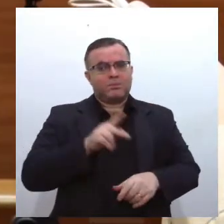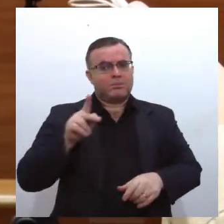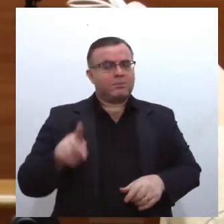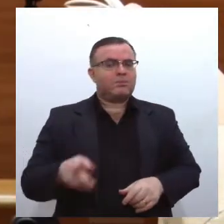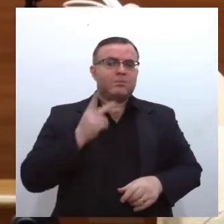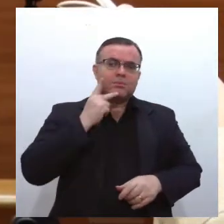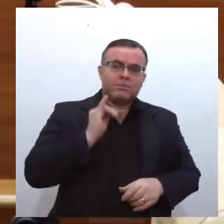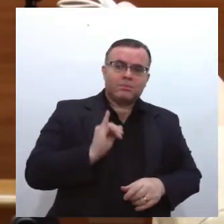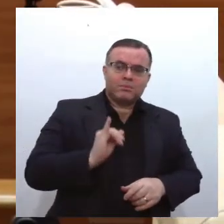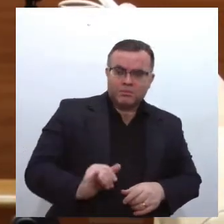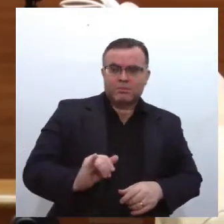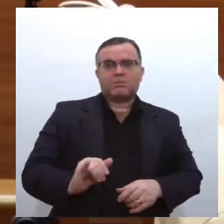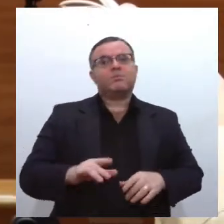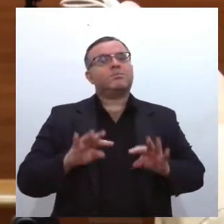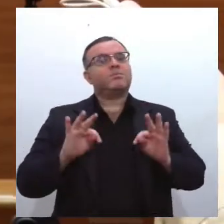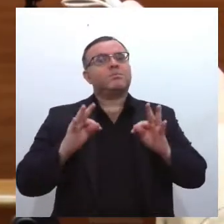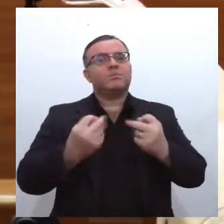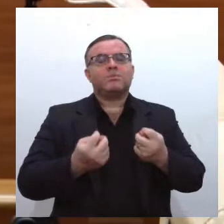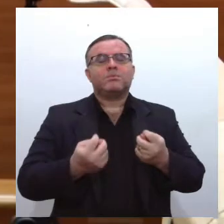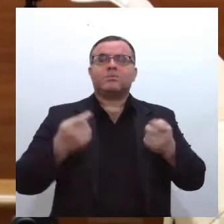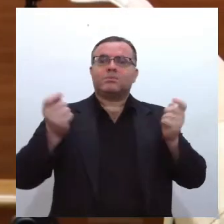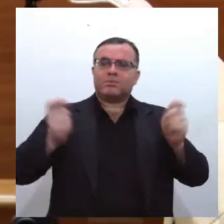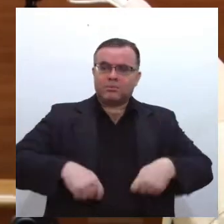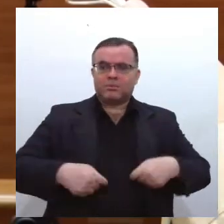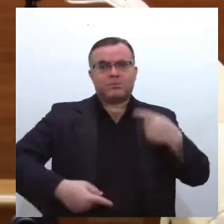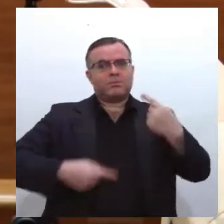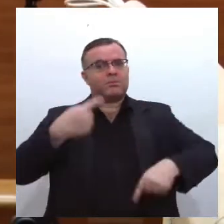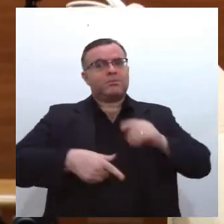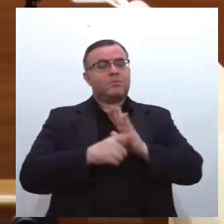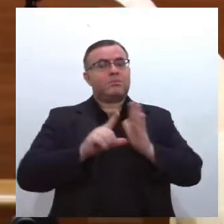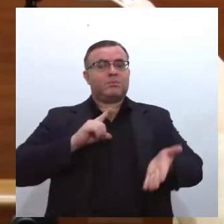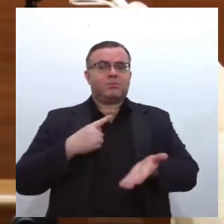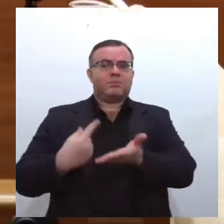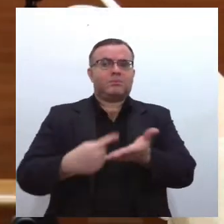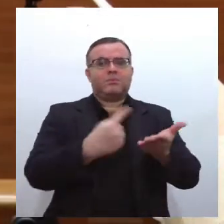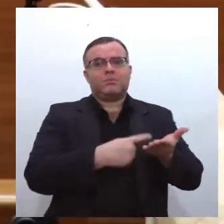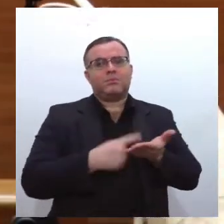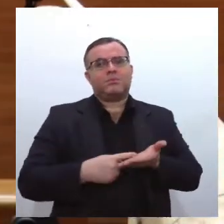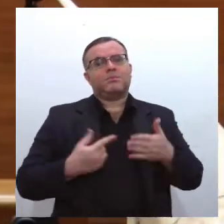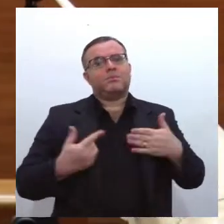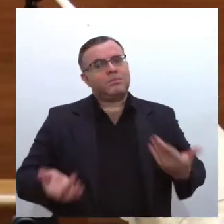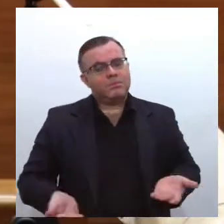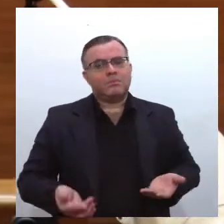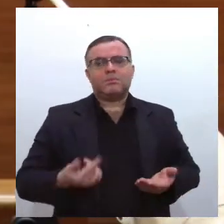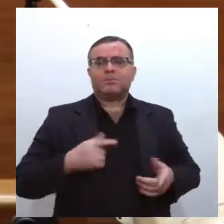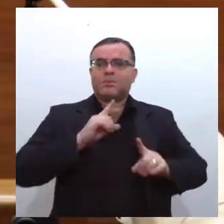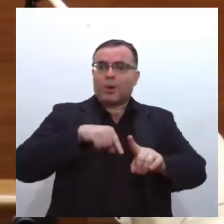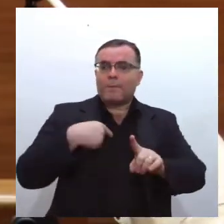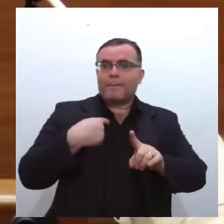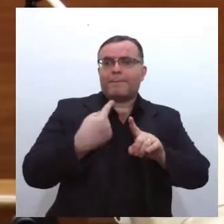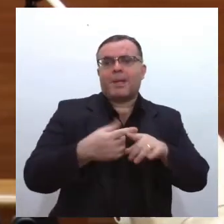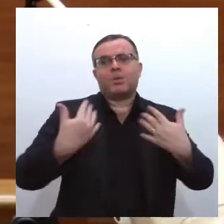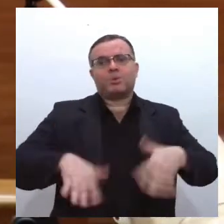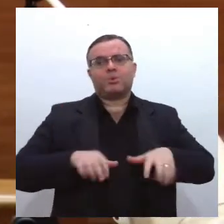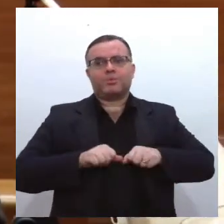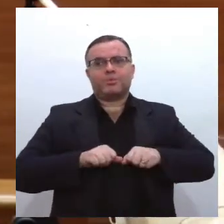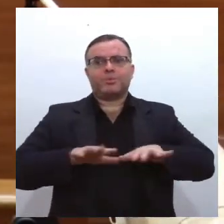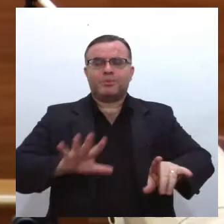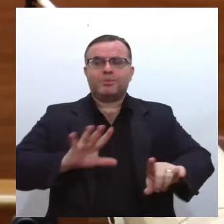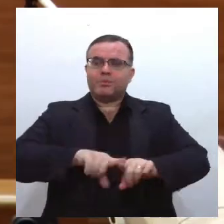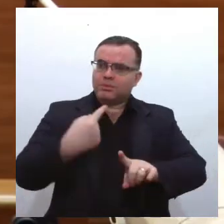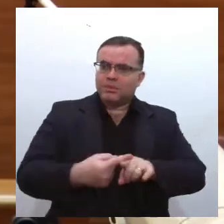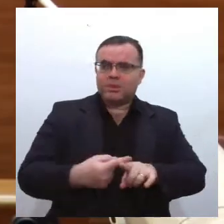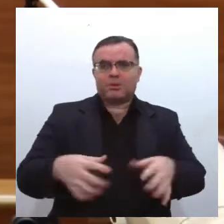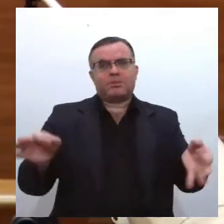pais, especialistas, possam dialogar antes desse retorno, para que a gente não tenha nenhum aumento nos números de contaminados depois